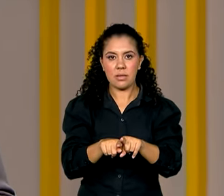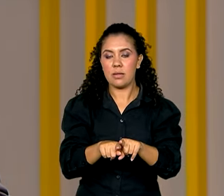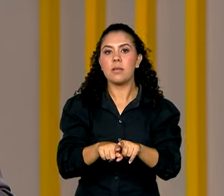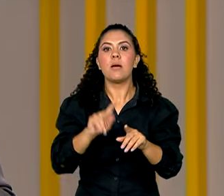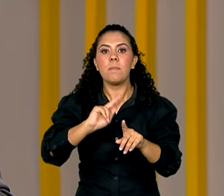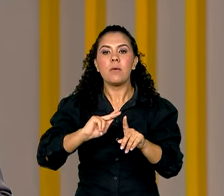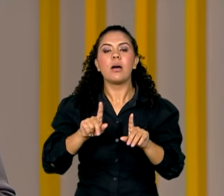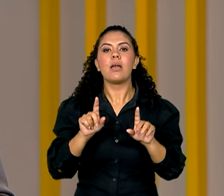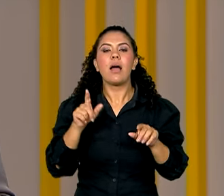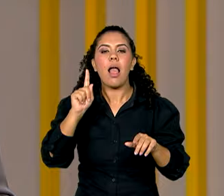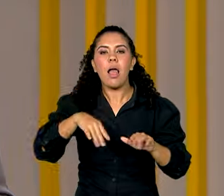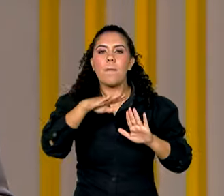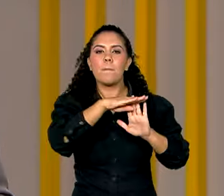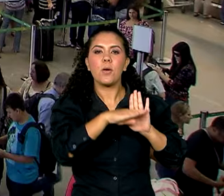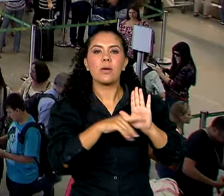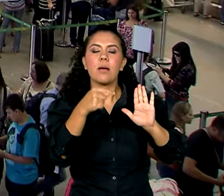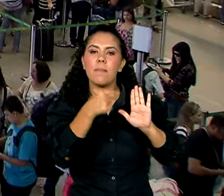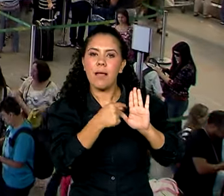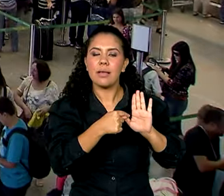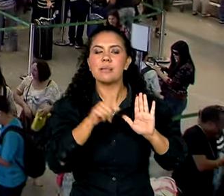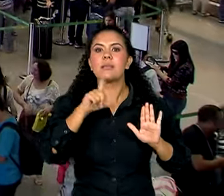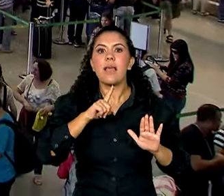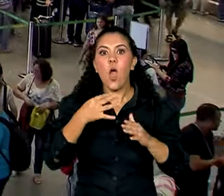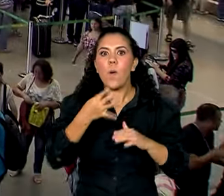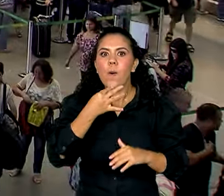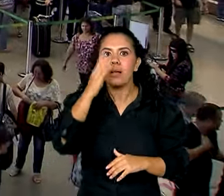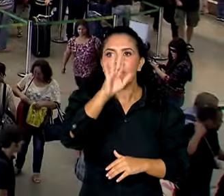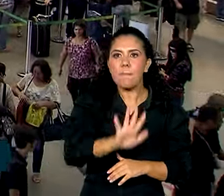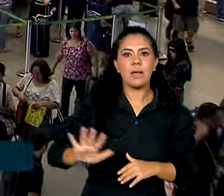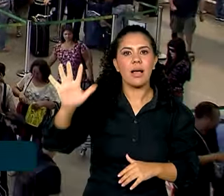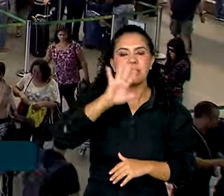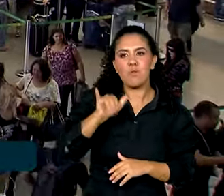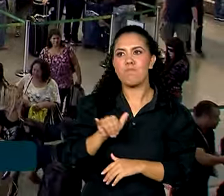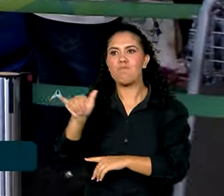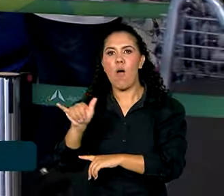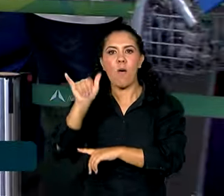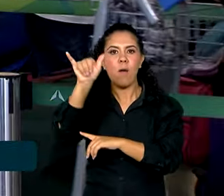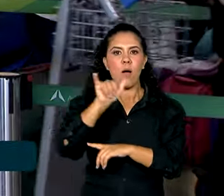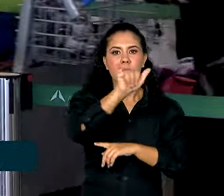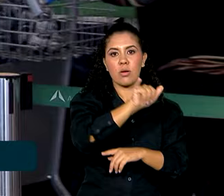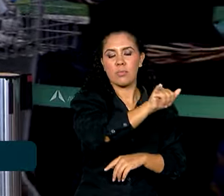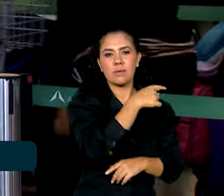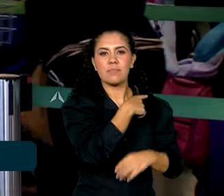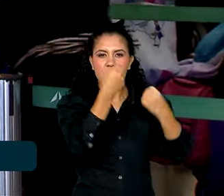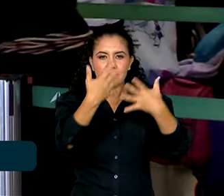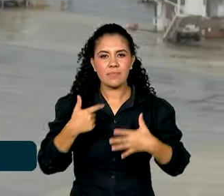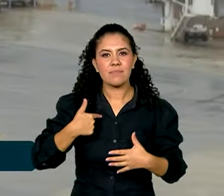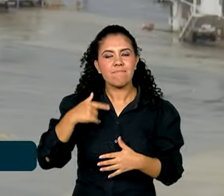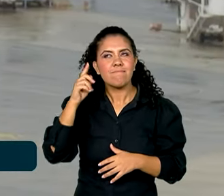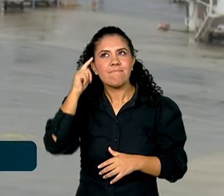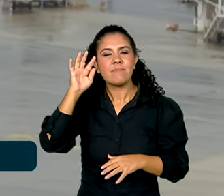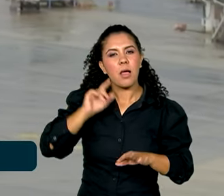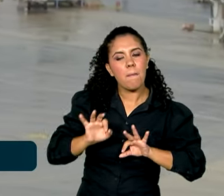programa Conheça o Brasil Voando. 2024 pode ser um bom ano para planejar aquelas tão sonhadas férias.